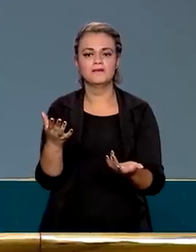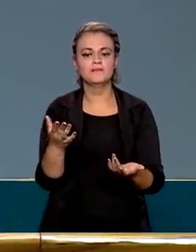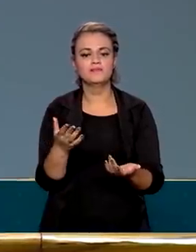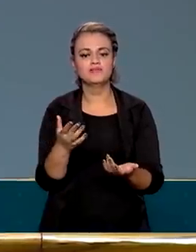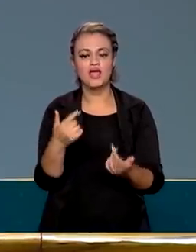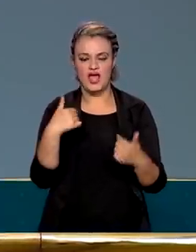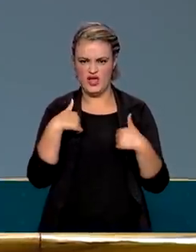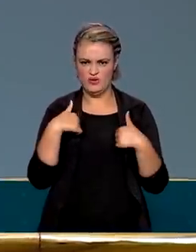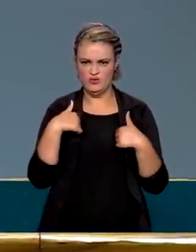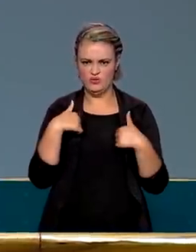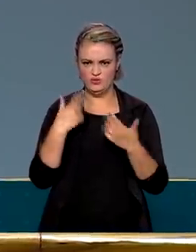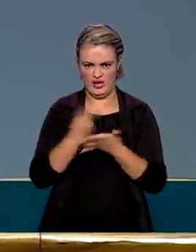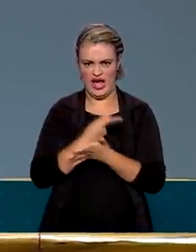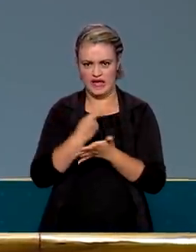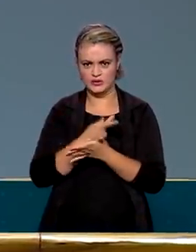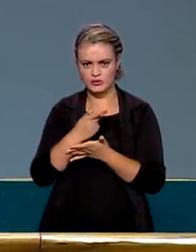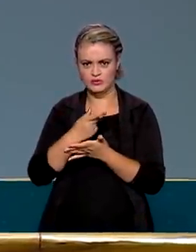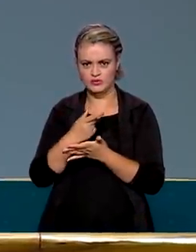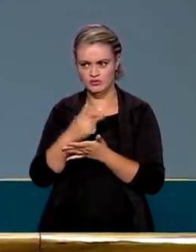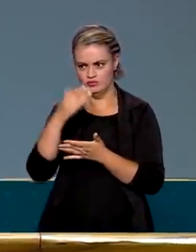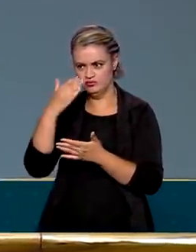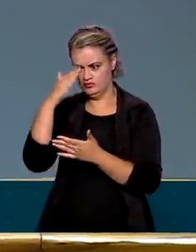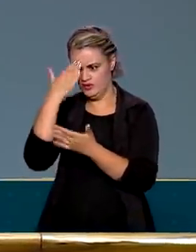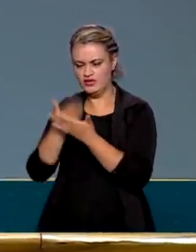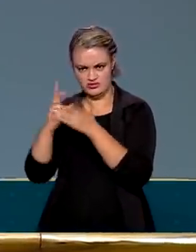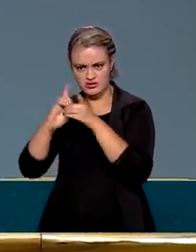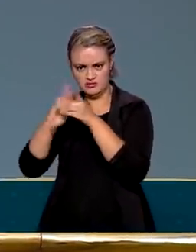Eu estou errado de acreditar na democracia brasileira,